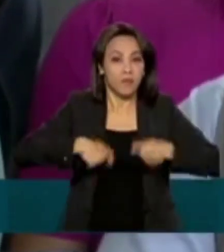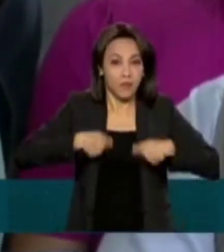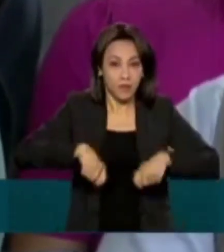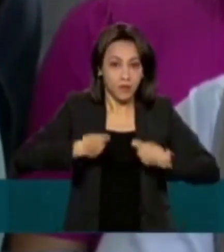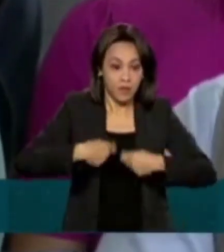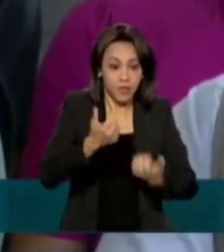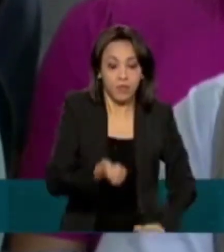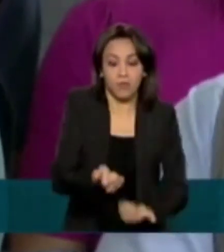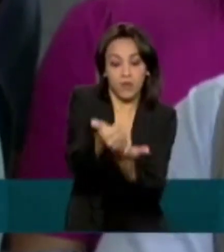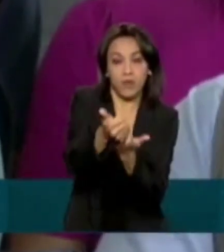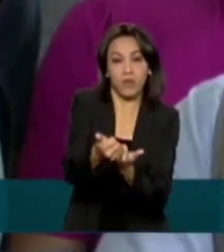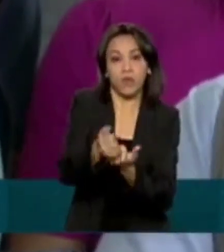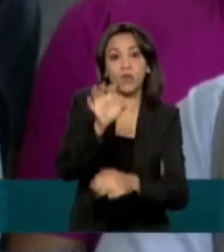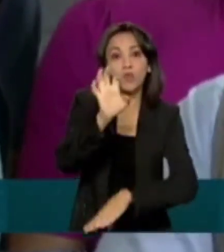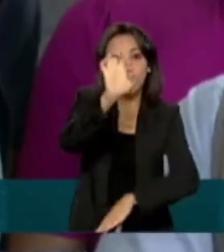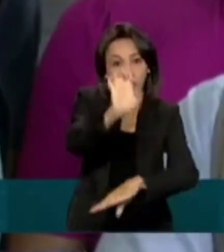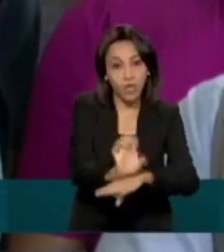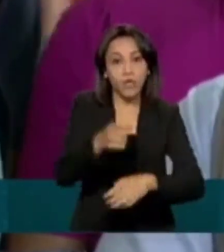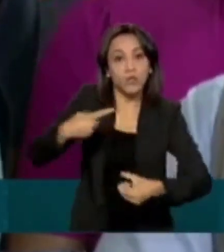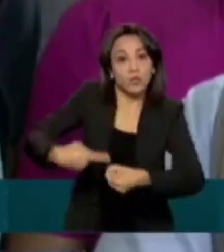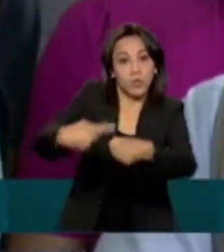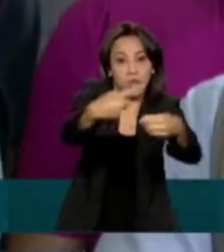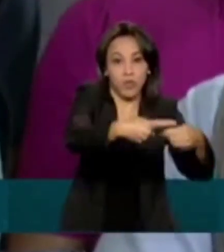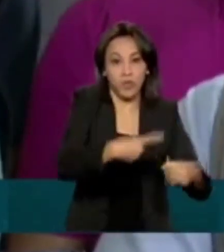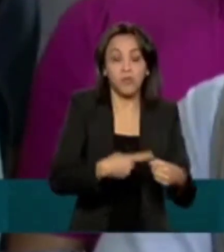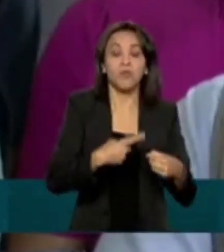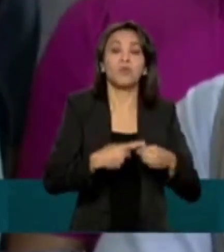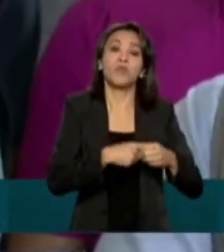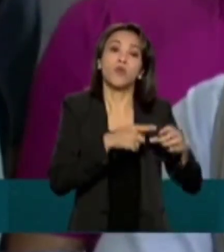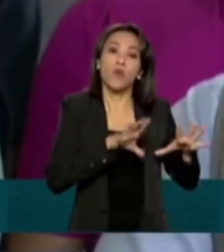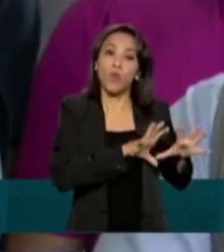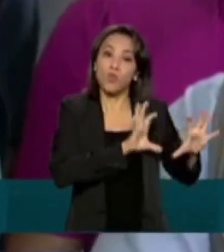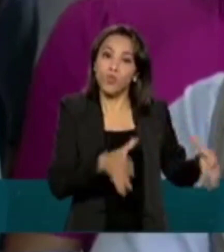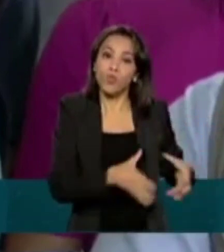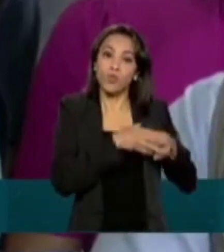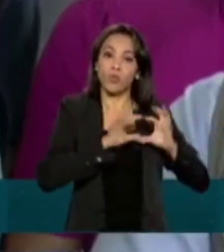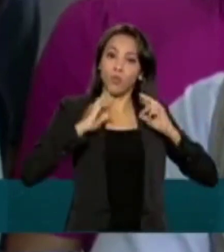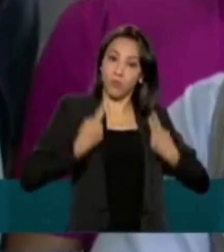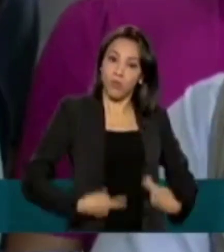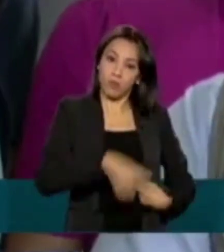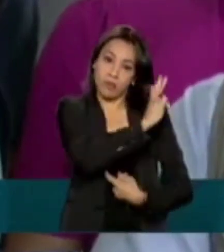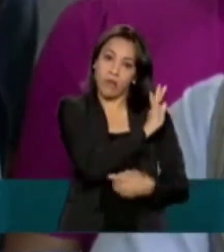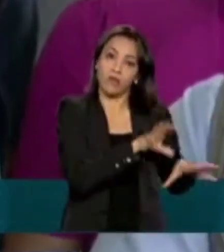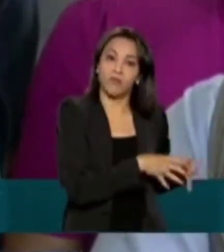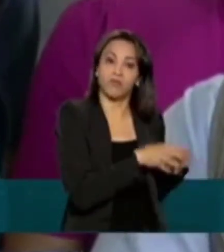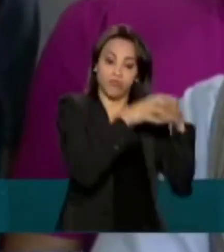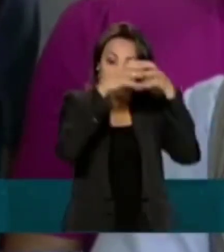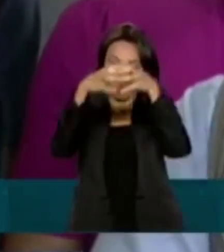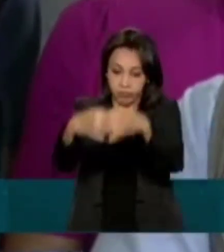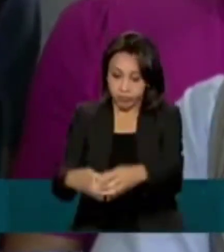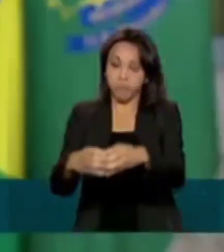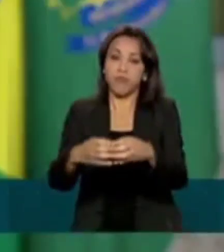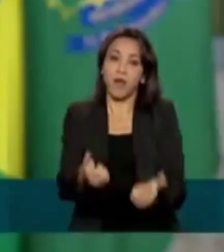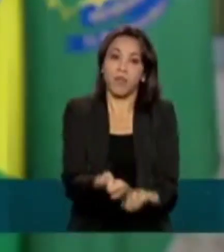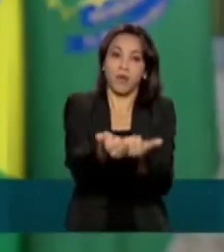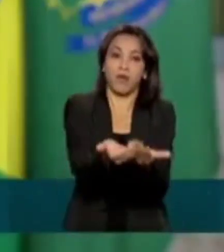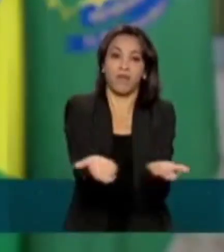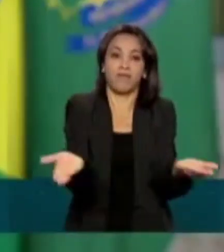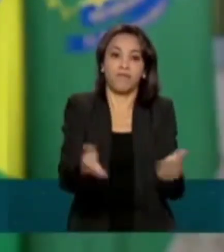os estados e os municípios com recursos humanos que possam ajudar nesse momento de dificuldade.